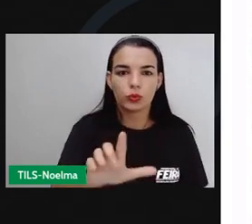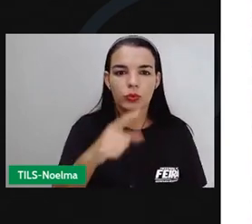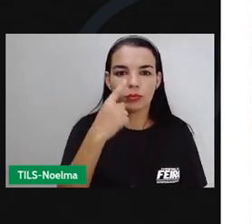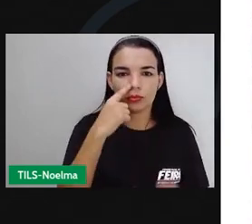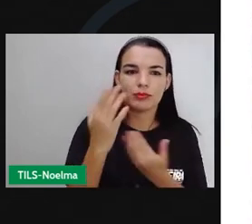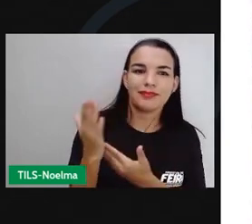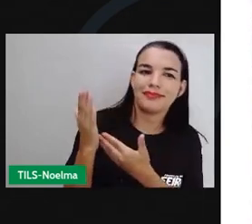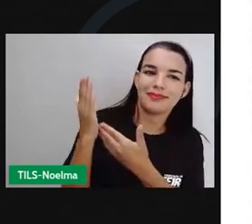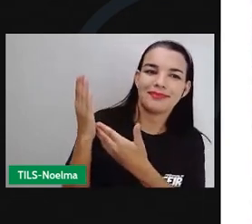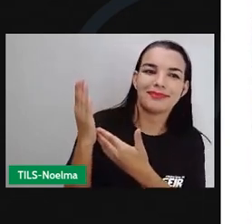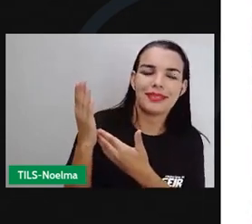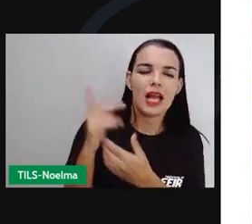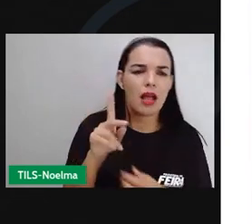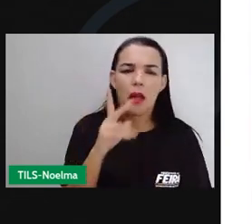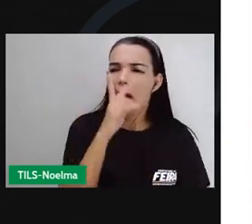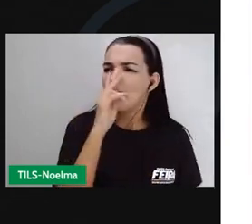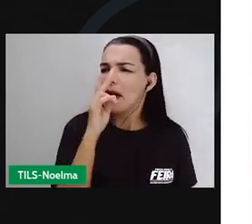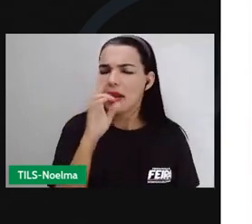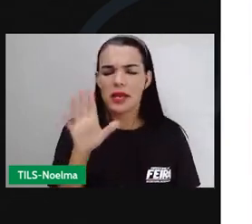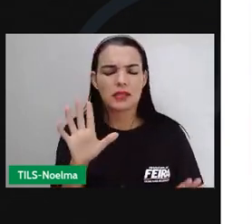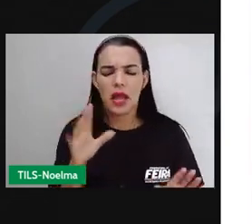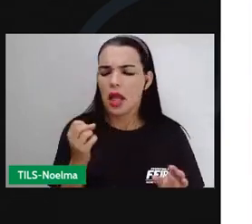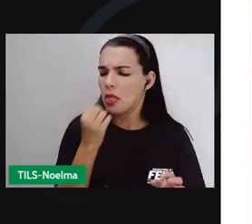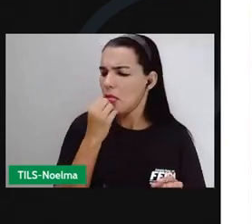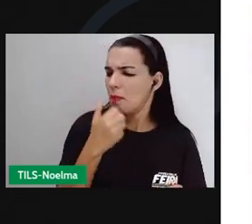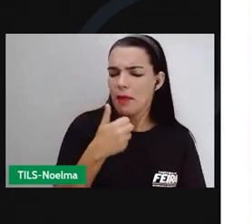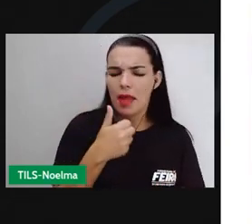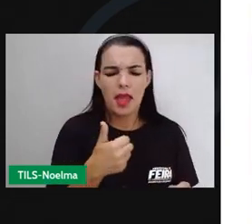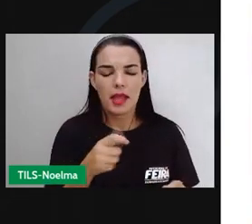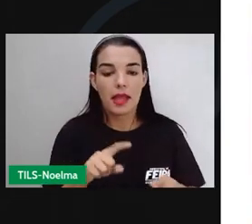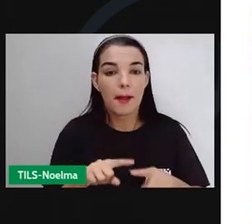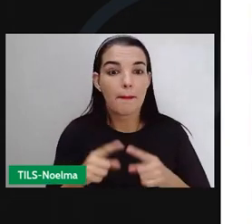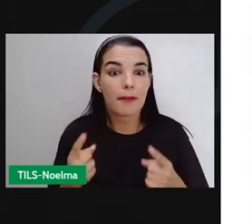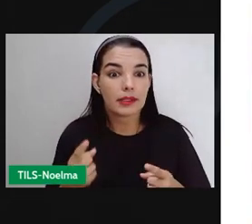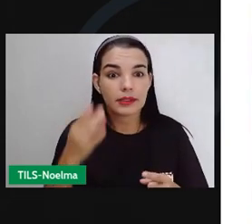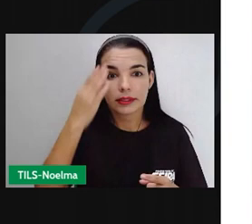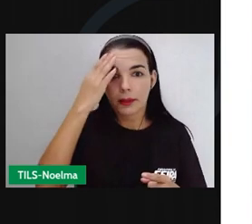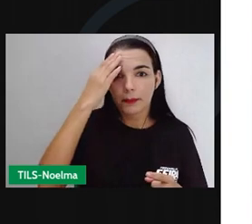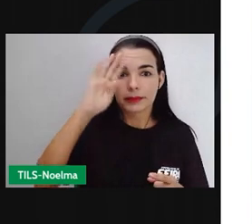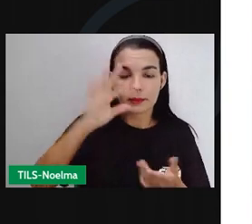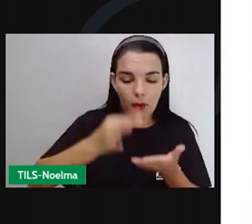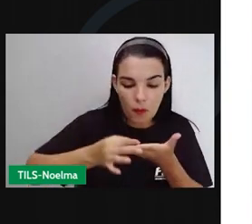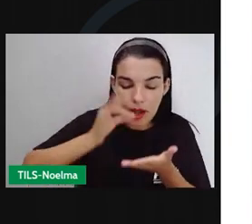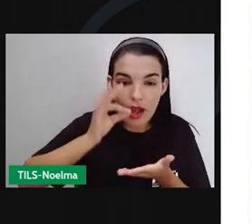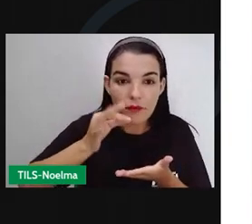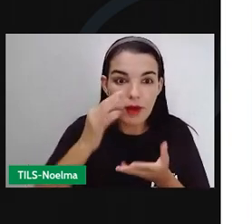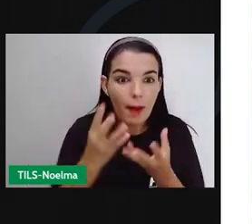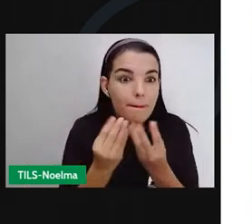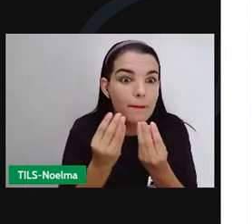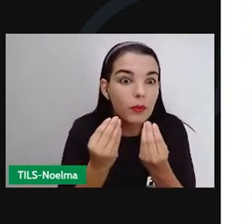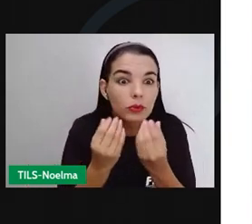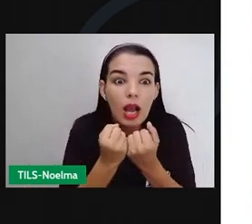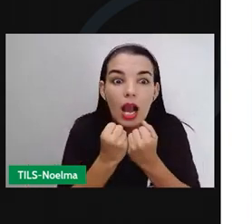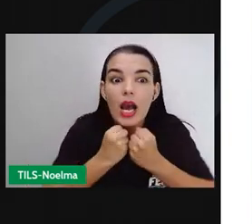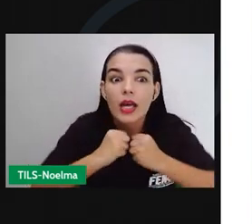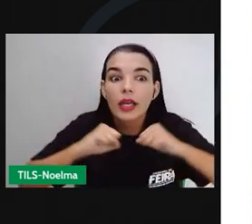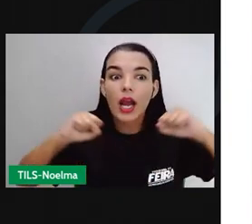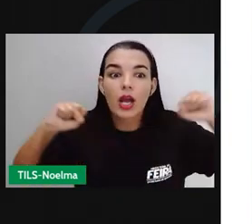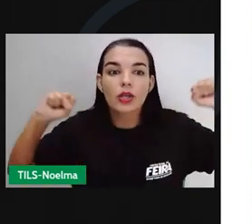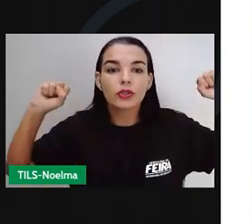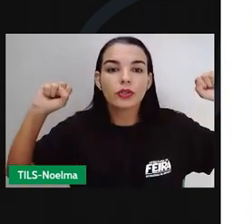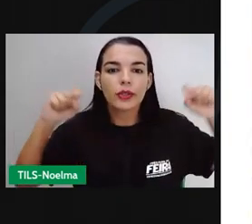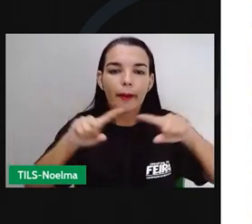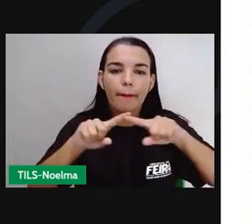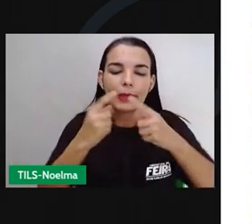Tudo parece correr bem, mas a produção de café é tão grande que o preço despenca no mercado internacional.